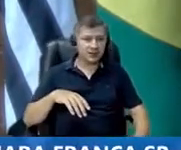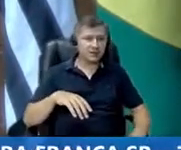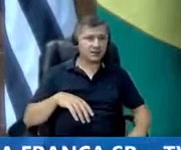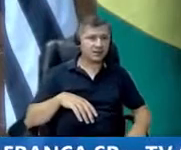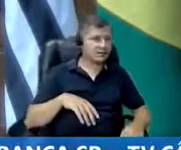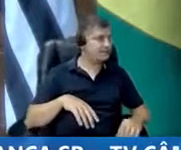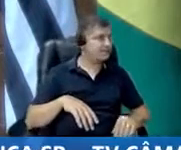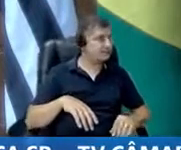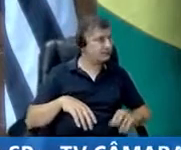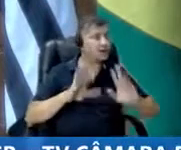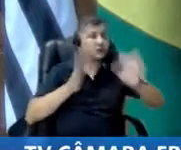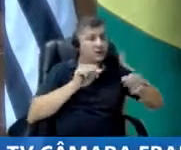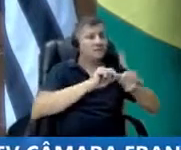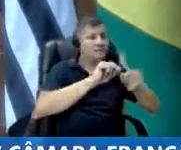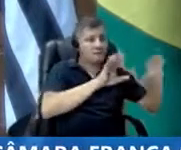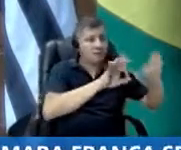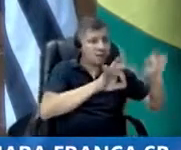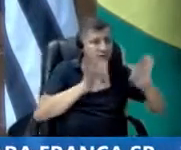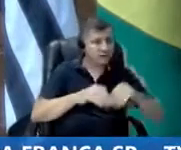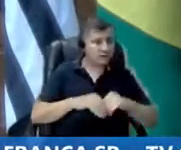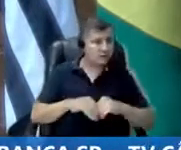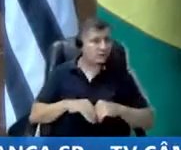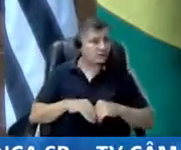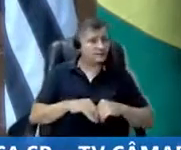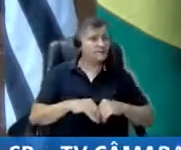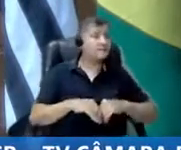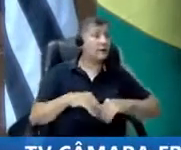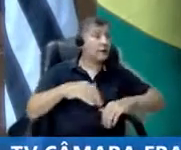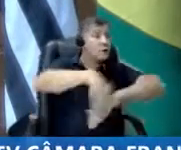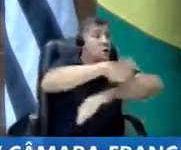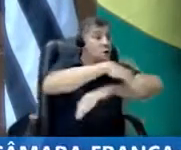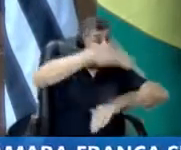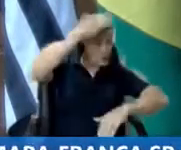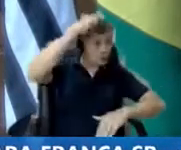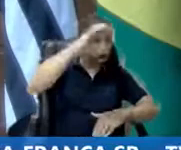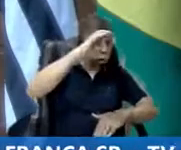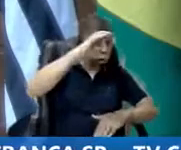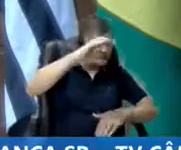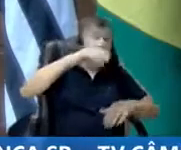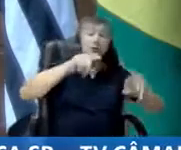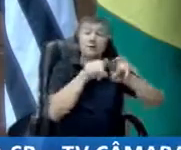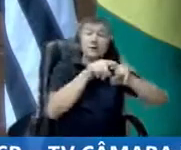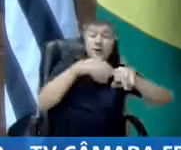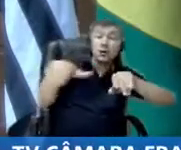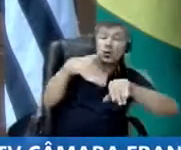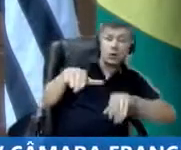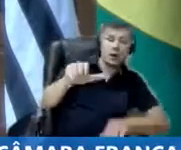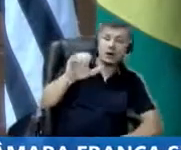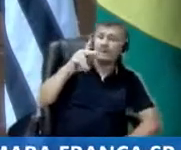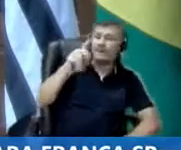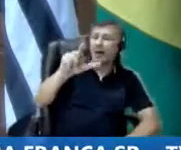subi na Hélio Palermo com a Rua Curitiba, se colocar um semáforo na Hélio Palermo, e lá na Ademar de Barros, vai